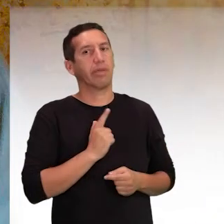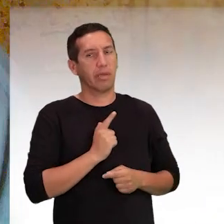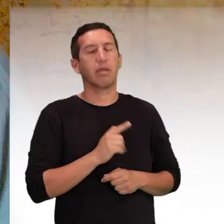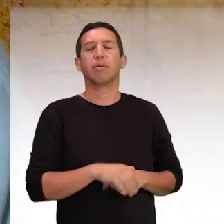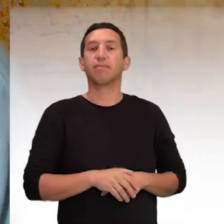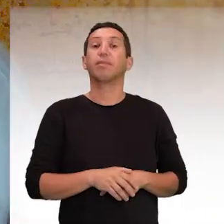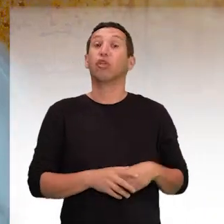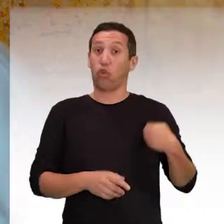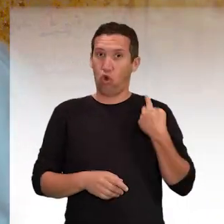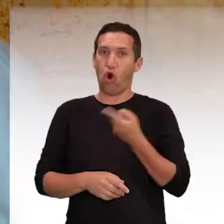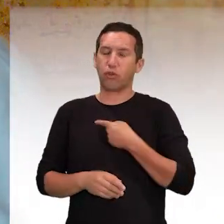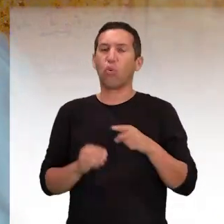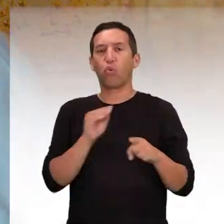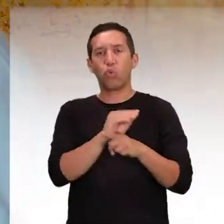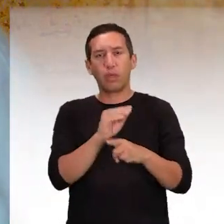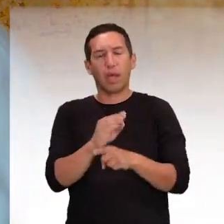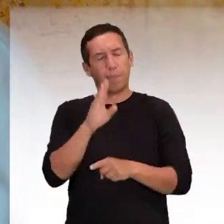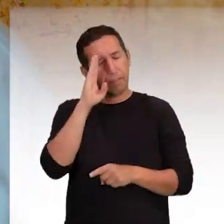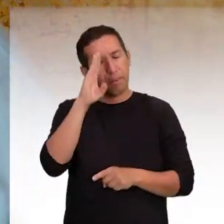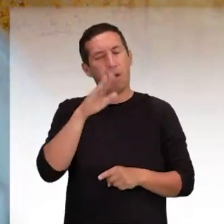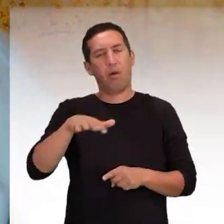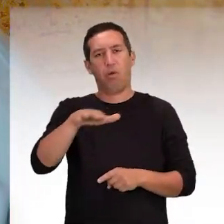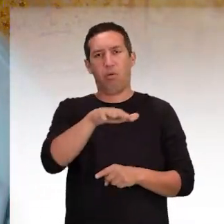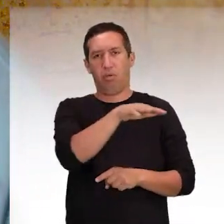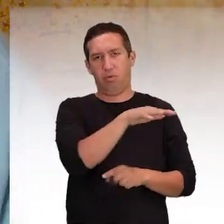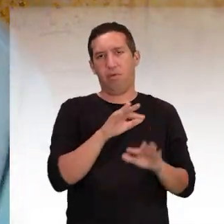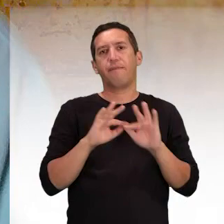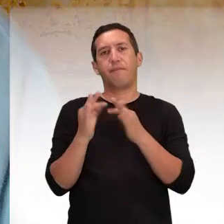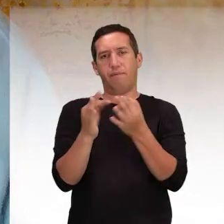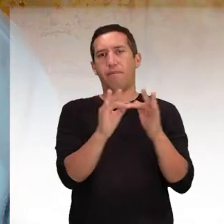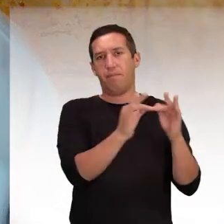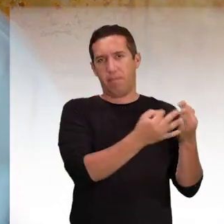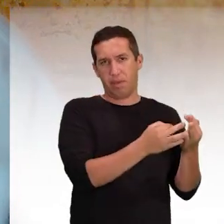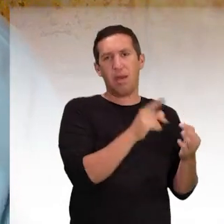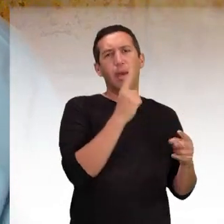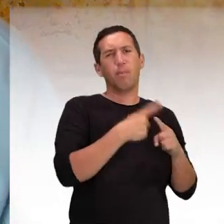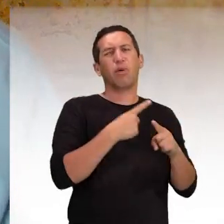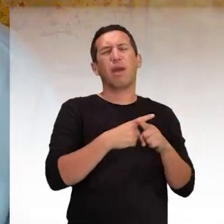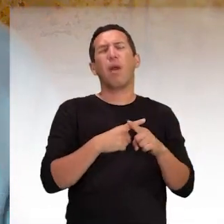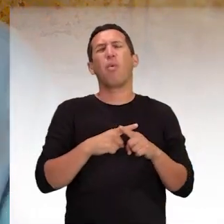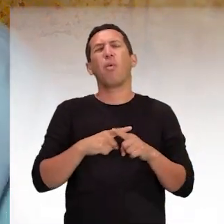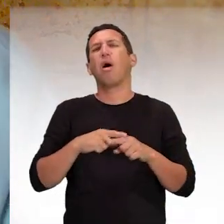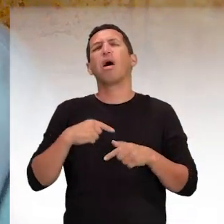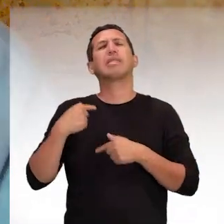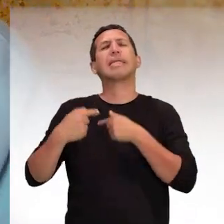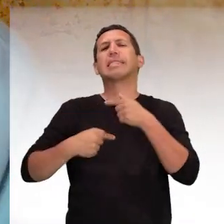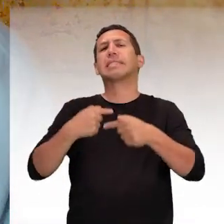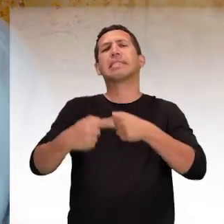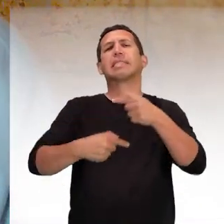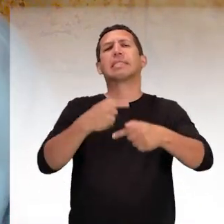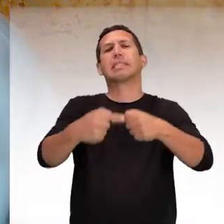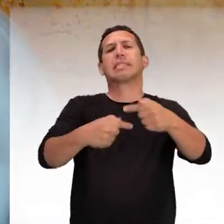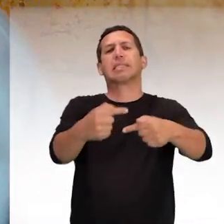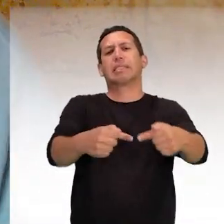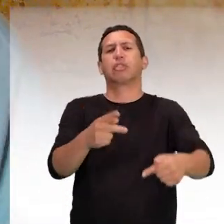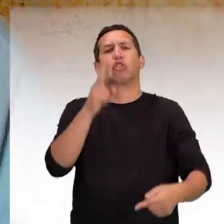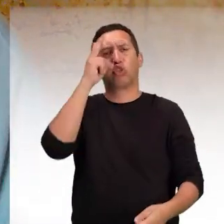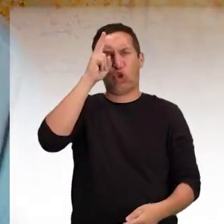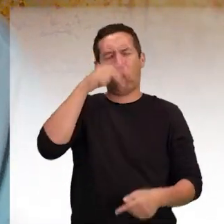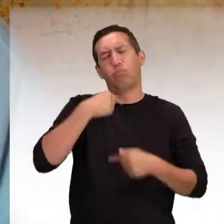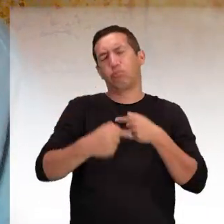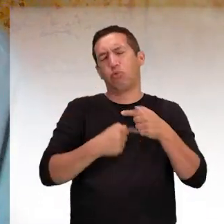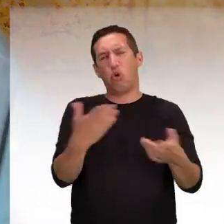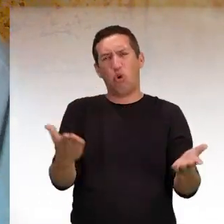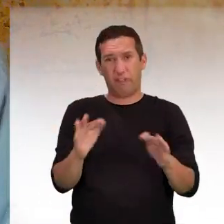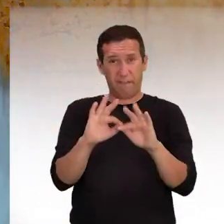gente tem um cuidado muito grande com as famílias, porque é uma história secular, uma história que vem de geração em geração, e que,